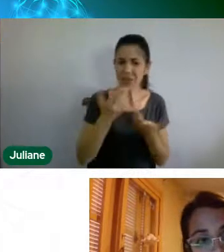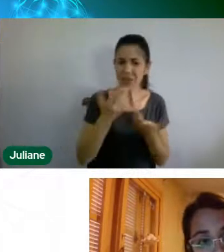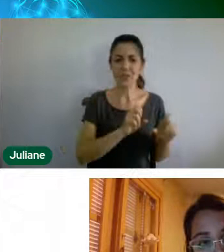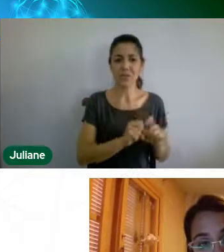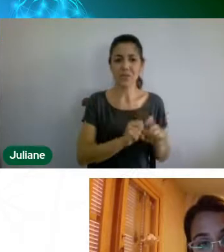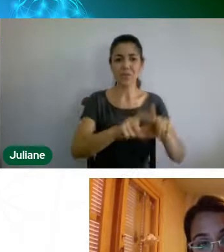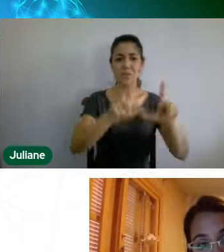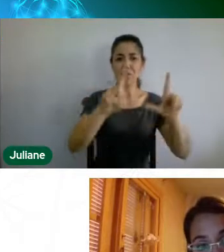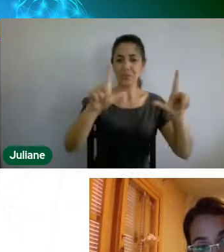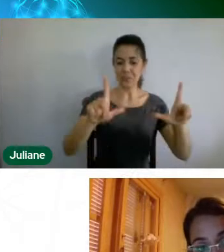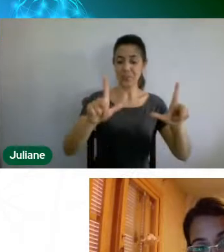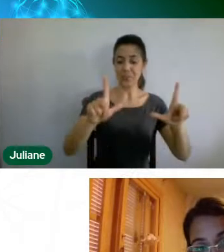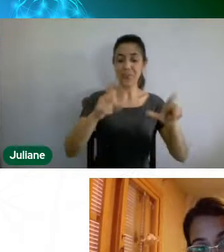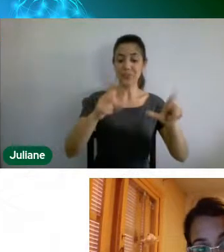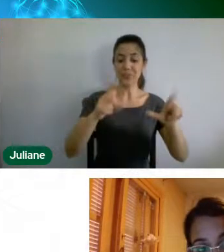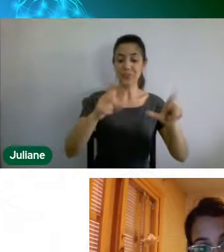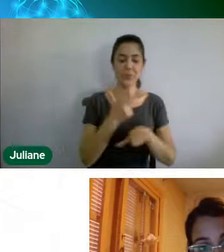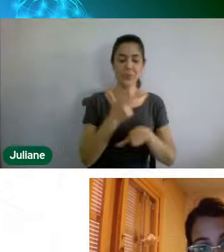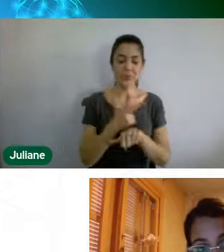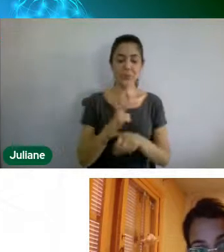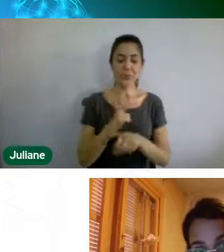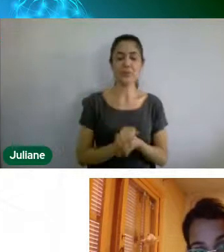Iniciamos, pode ser contigo, Daiane?